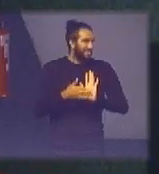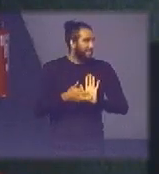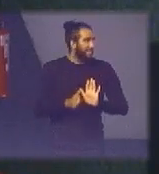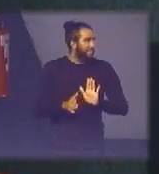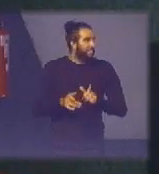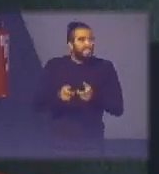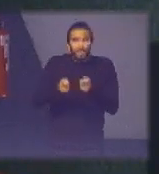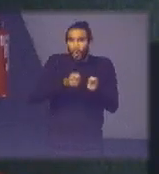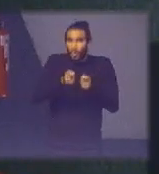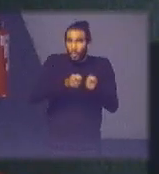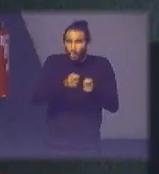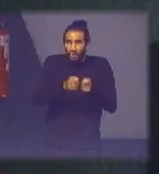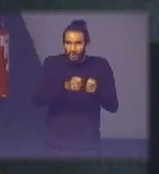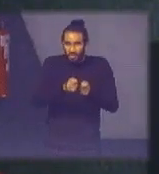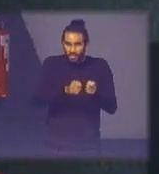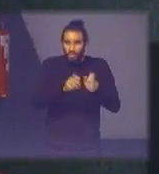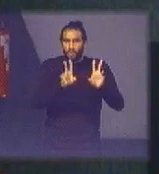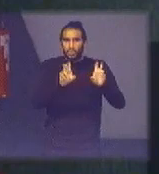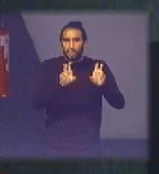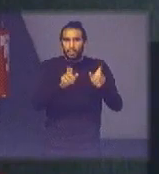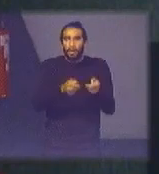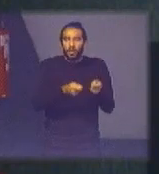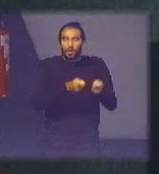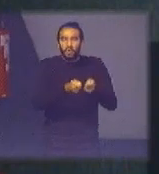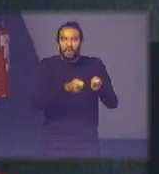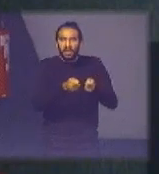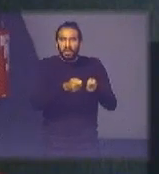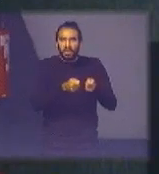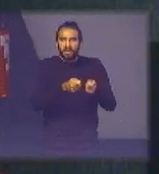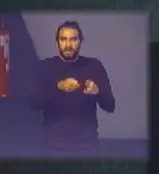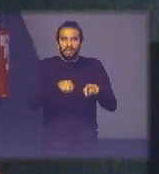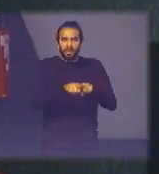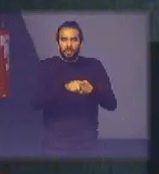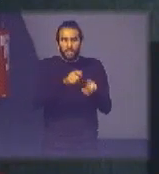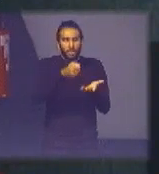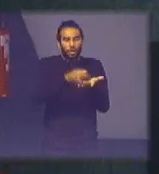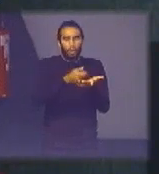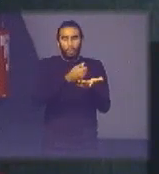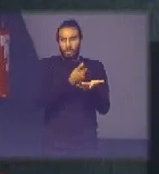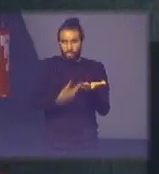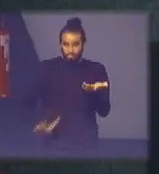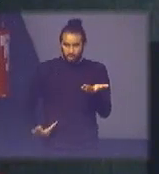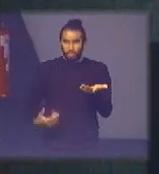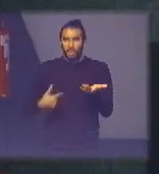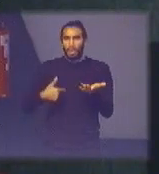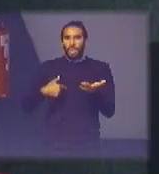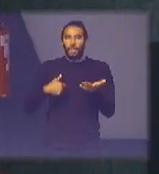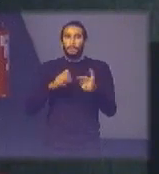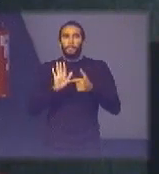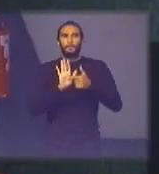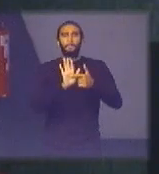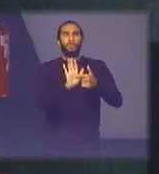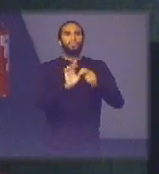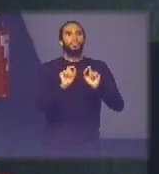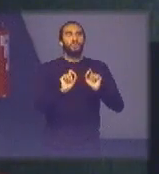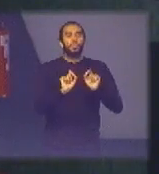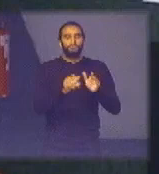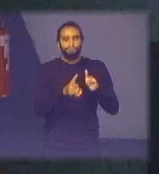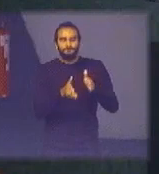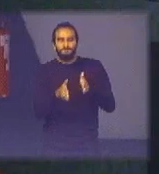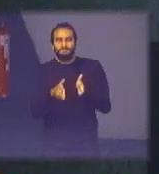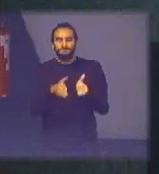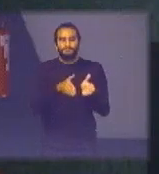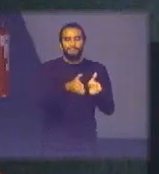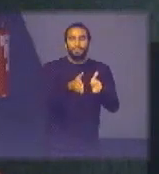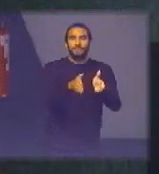Governança em Aquisições Públicas e não é ele é ele mostra caminhos e essa fala que